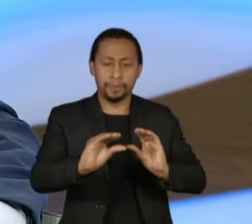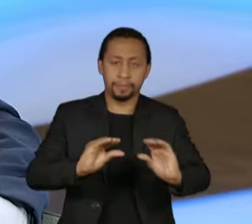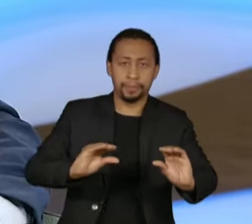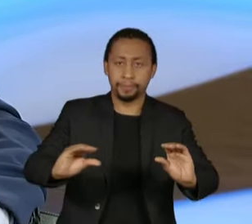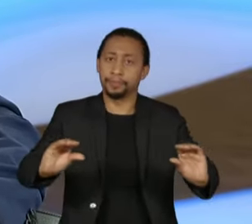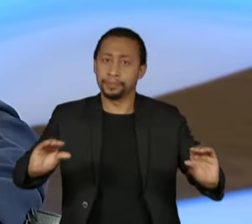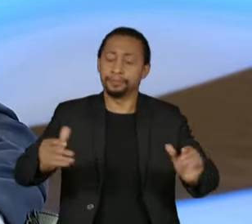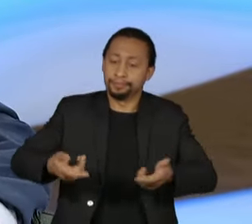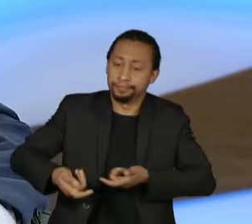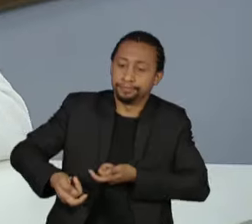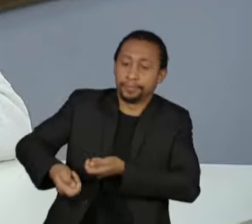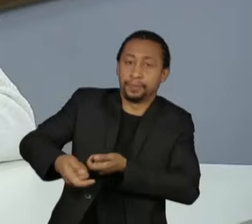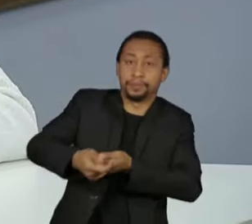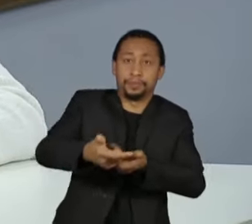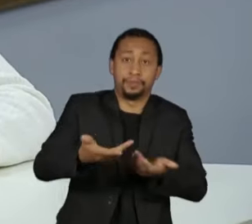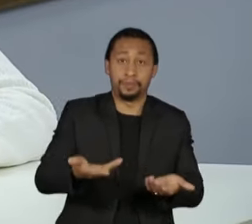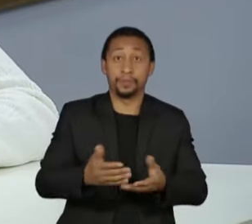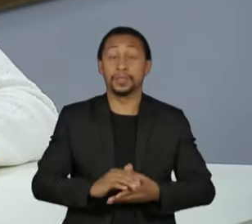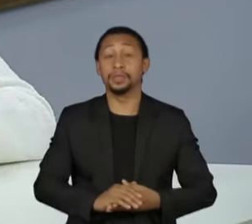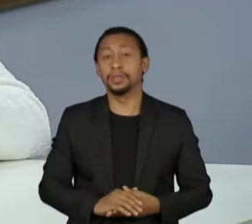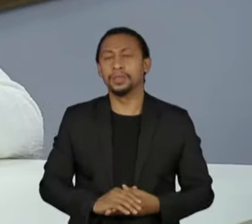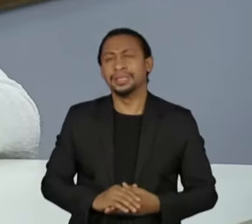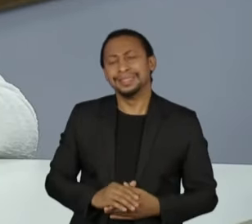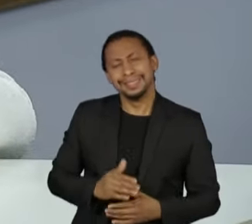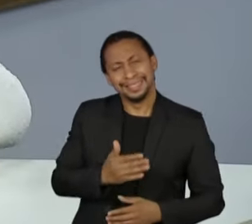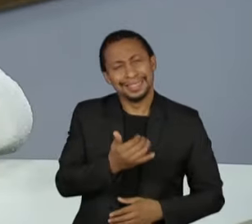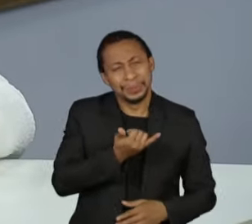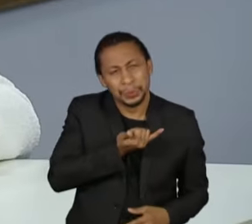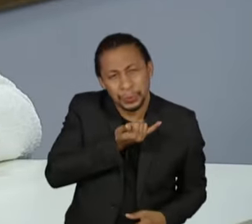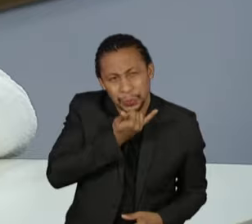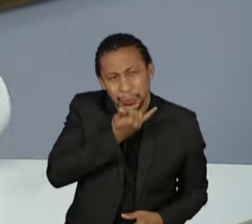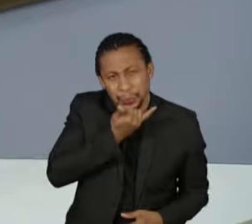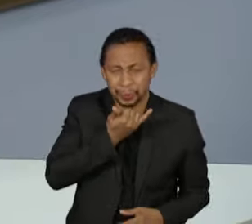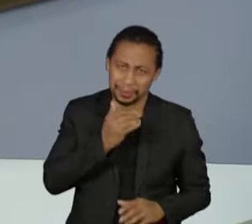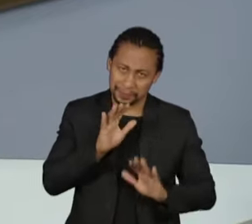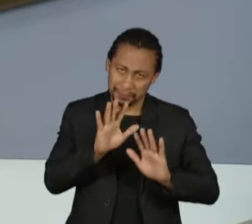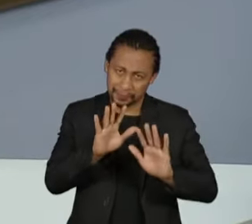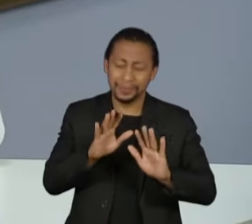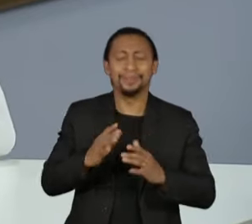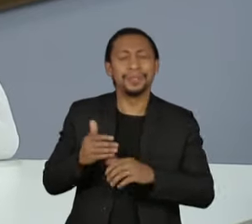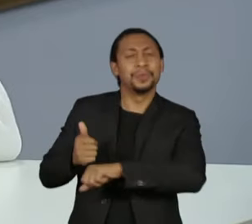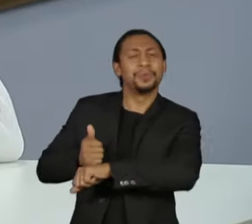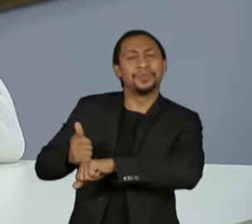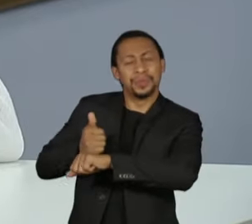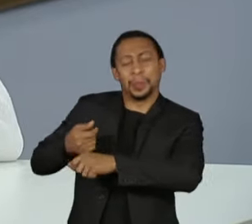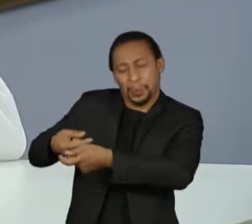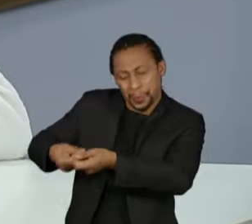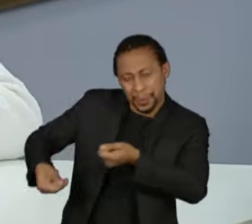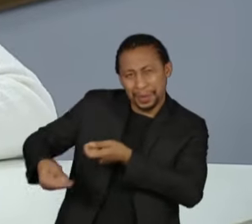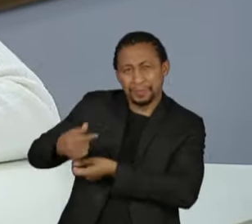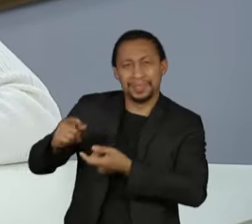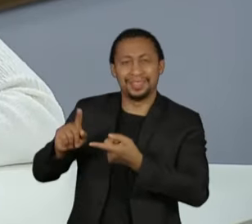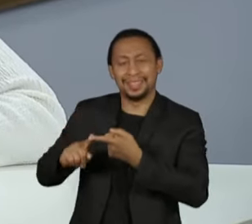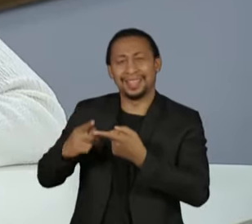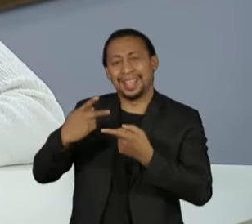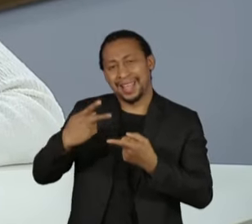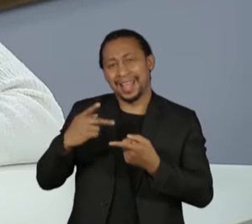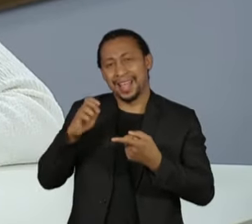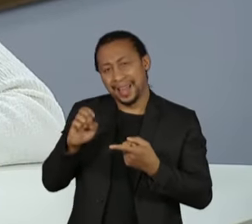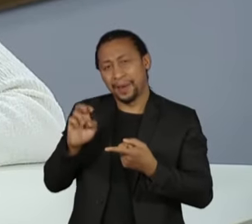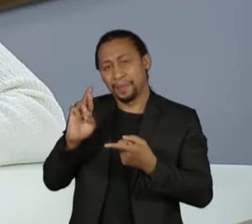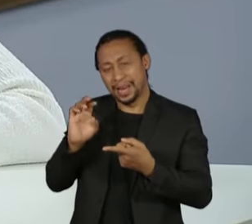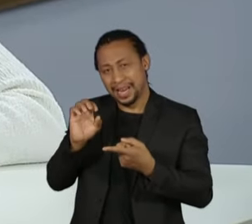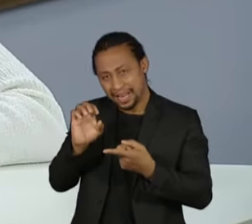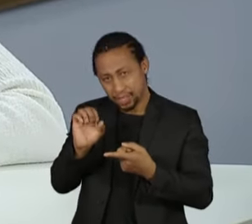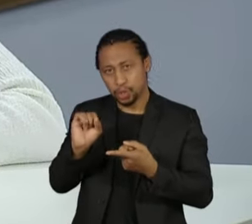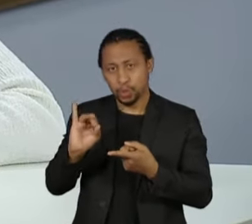recursos para investimentos. Mas, desculpe insistir, senador, um economista como o Pécio, ou como o Nelson Barbosa, ou como o André, eles vão ser